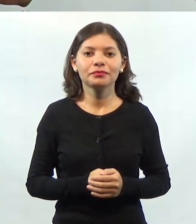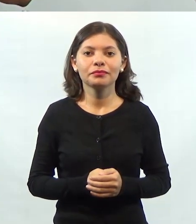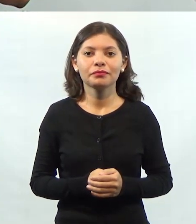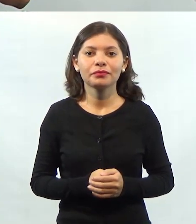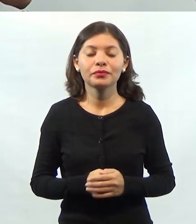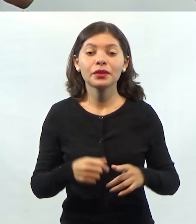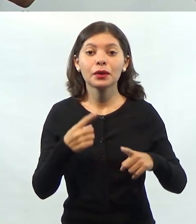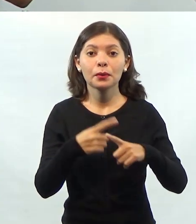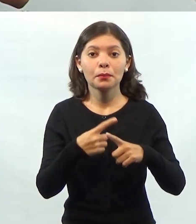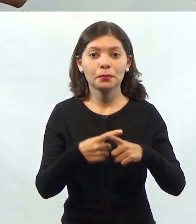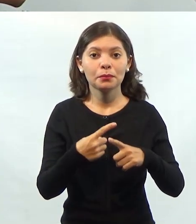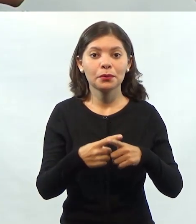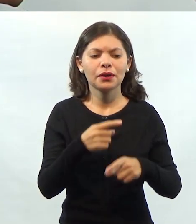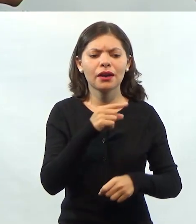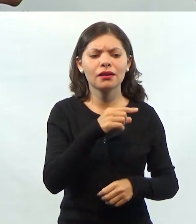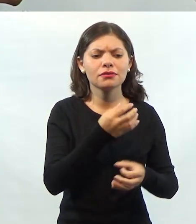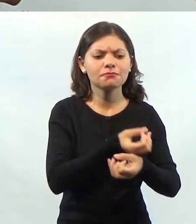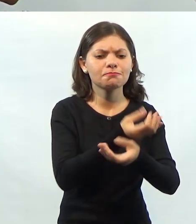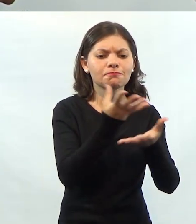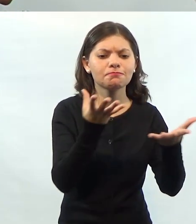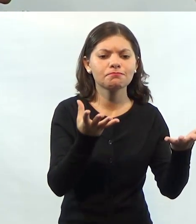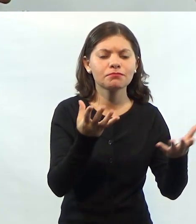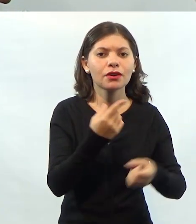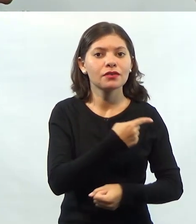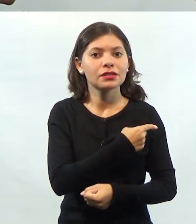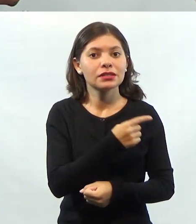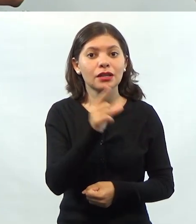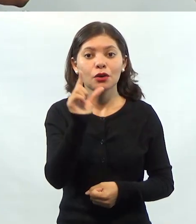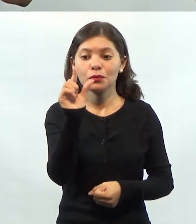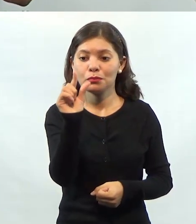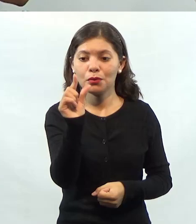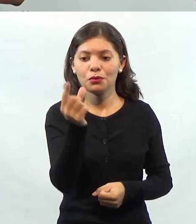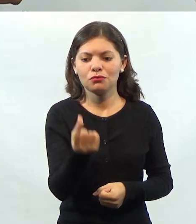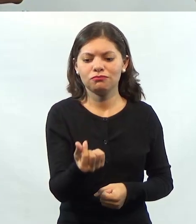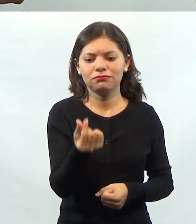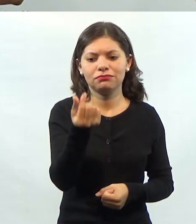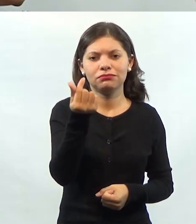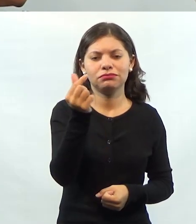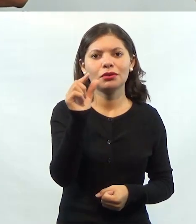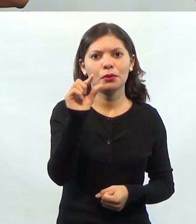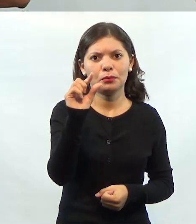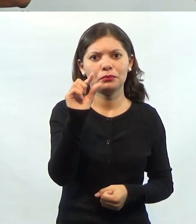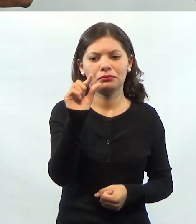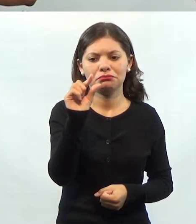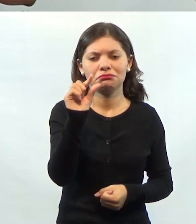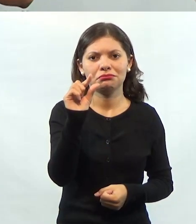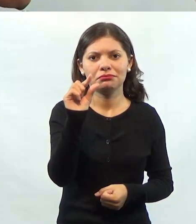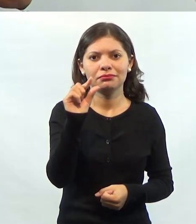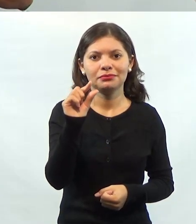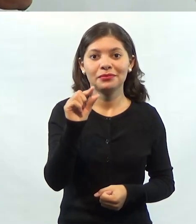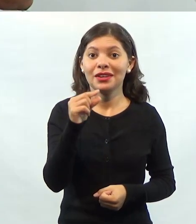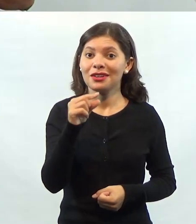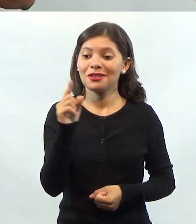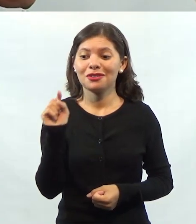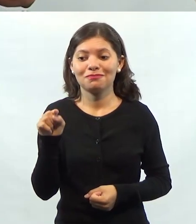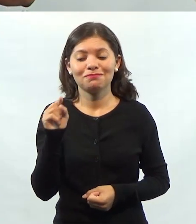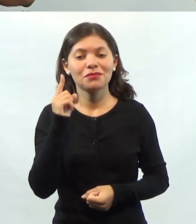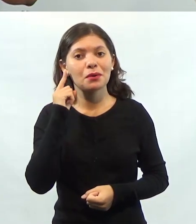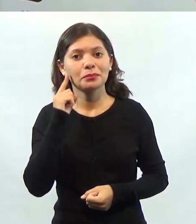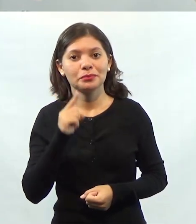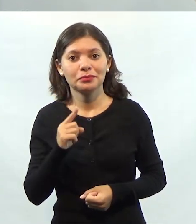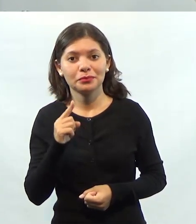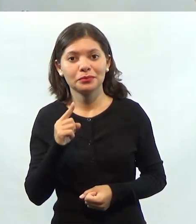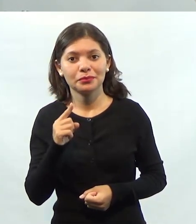Por que eles disponibilizaram essa vacina com o menor custo? Perderam menos unidades. Já os americanos,